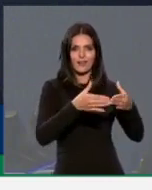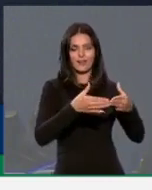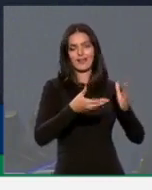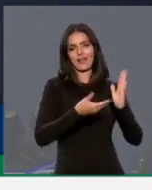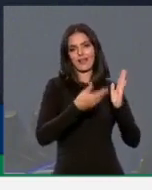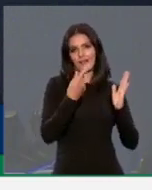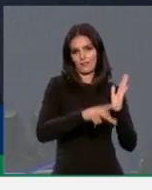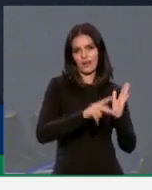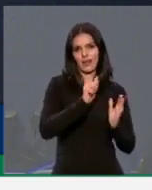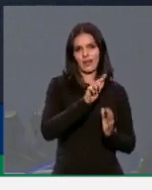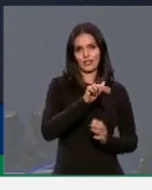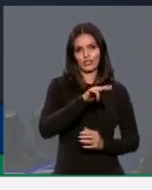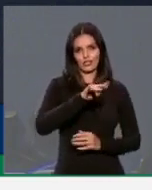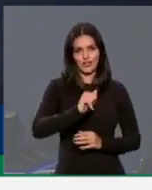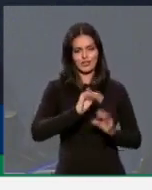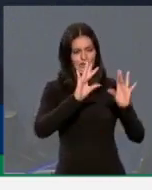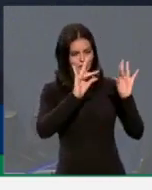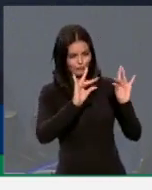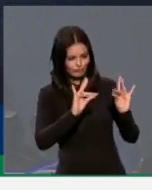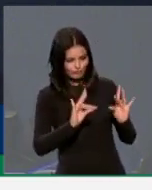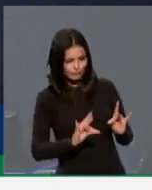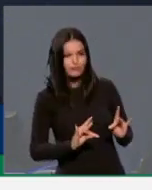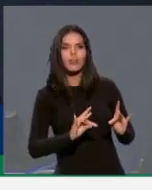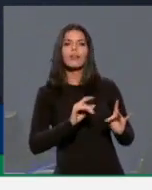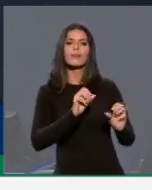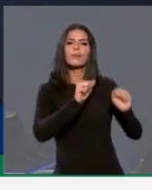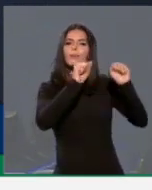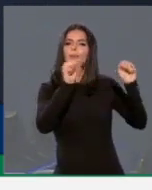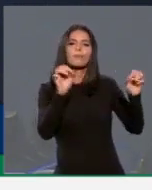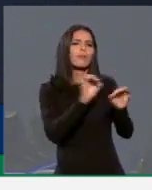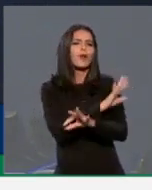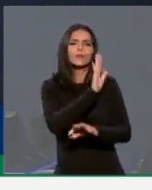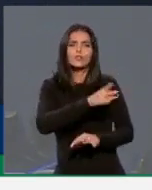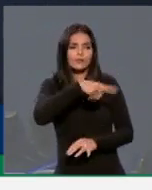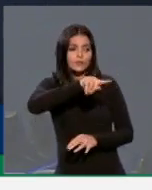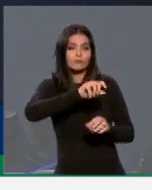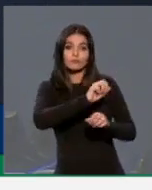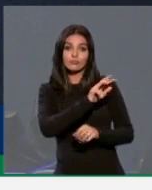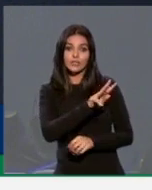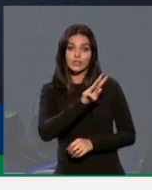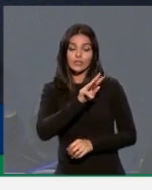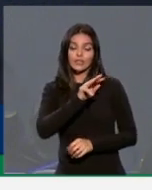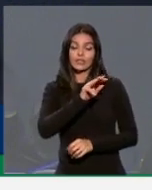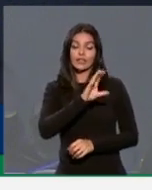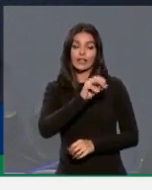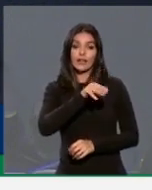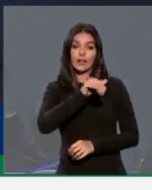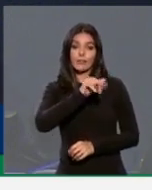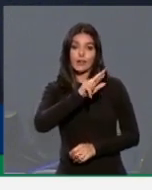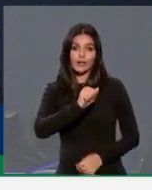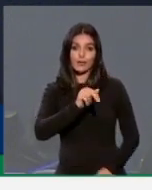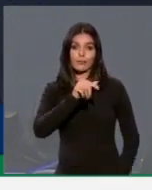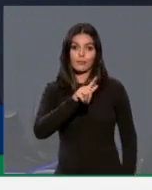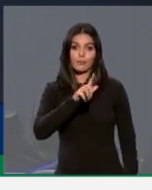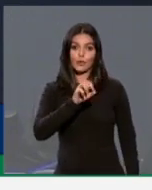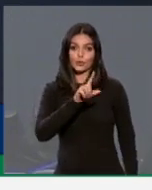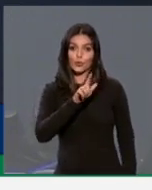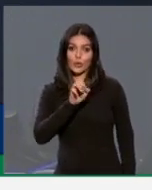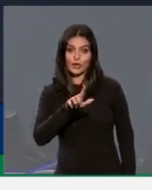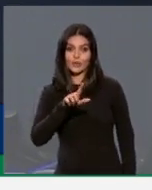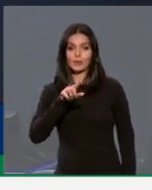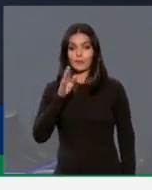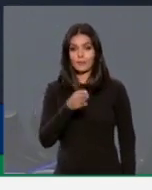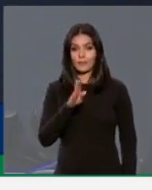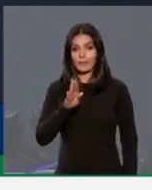e deixa tudo prontinho para você conhecer melhor os textos. Então, câmara.leg.br barra notícias. Você que esteve